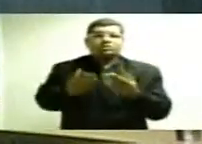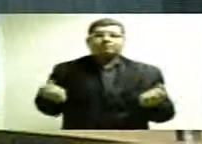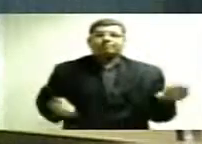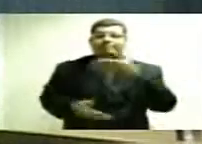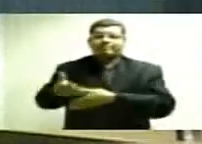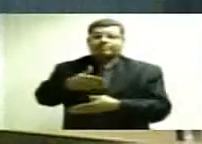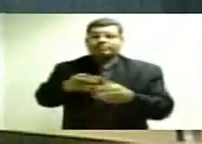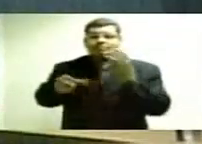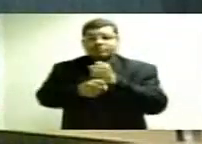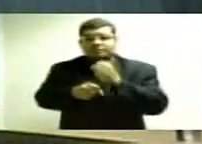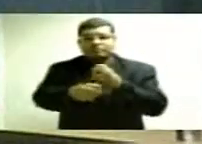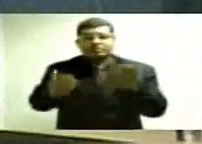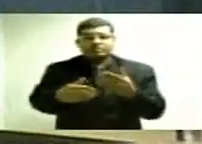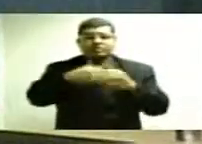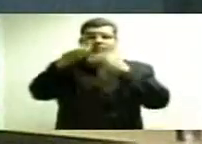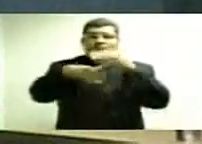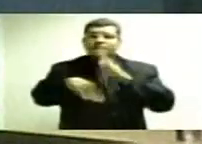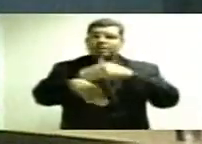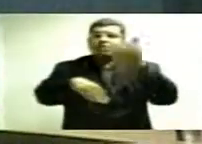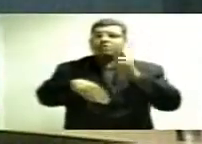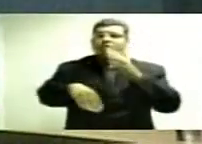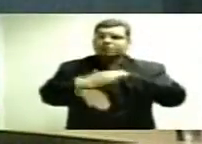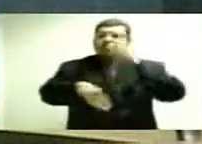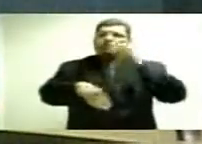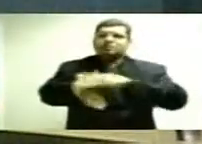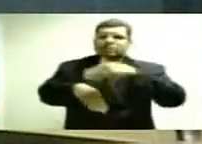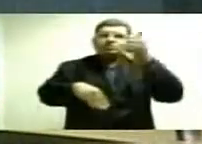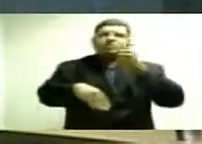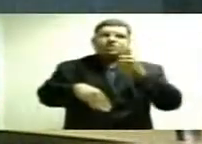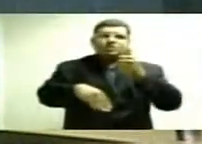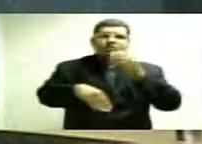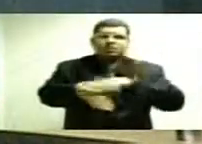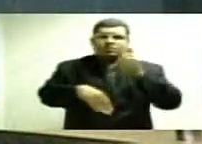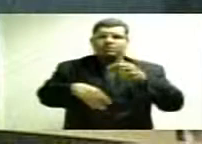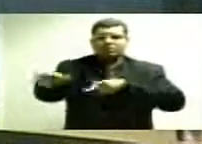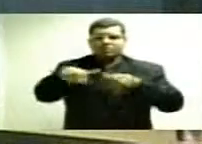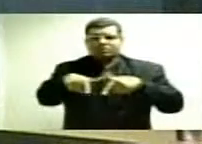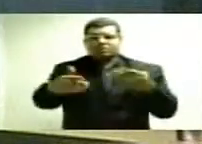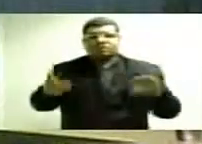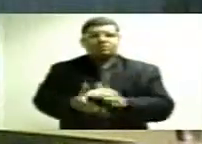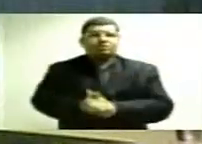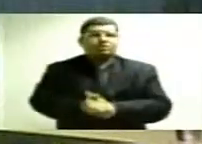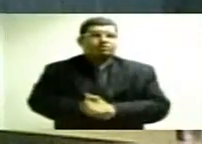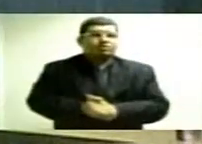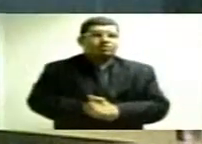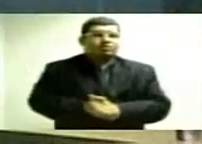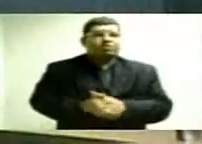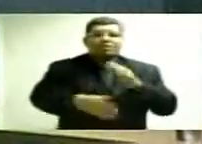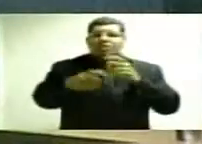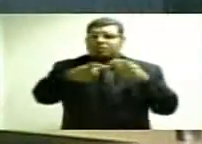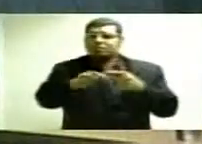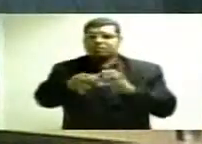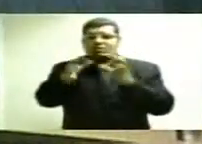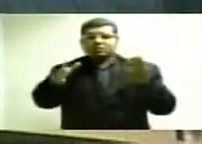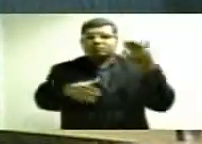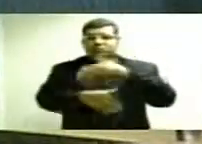financeiro, orçamentário, criando mais e mais e mais e mais cargos comissionados, cargos de